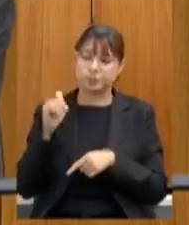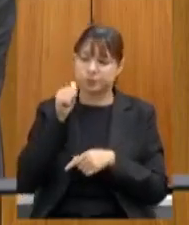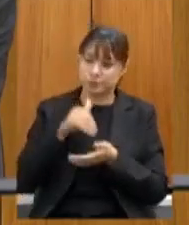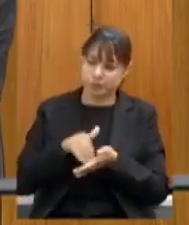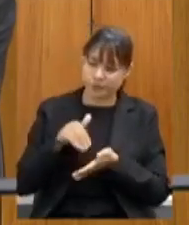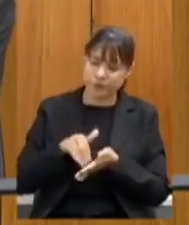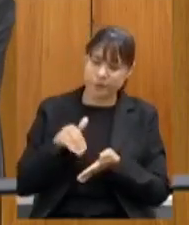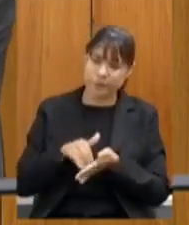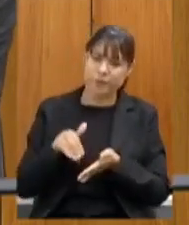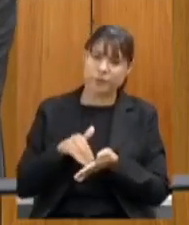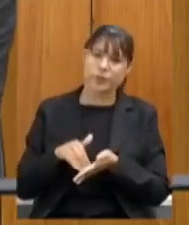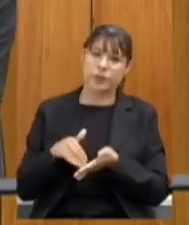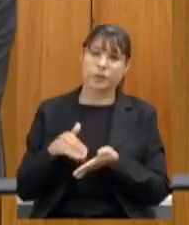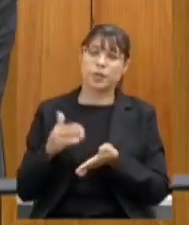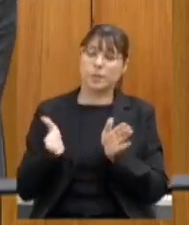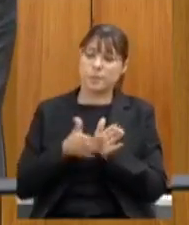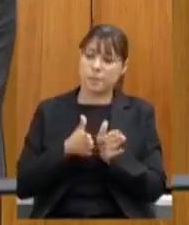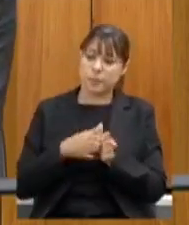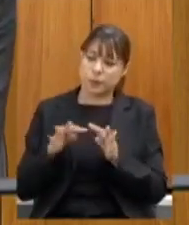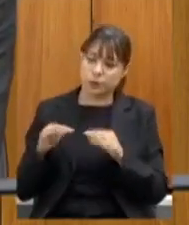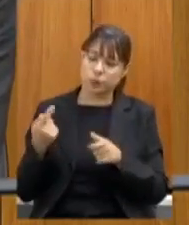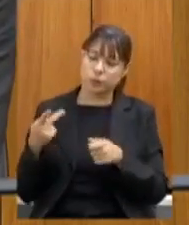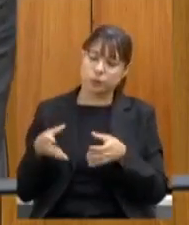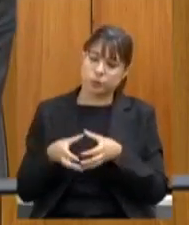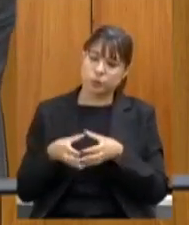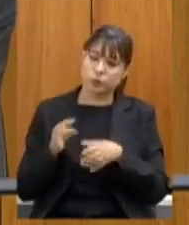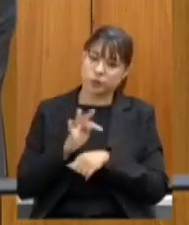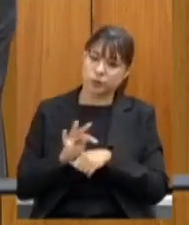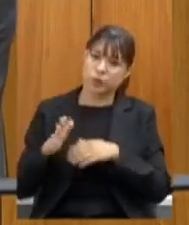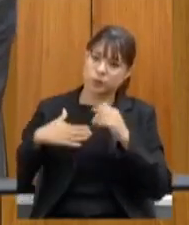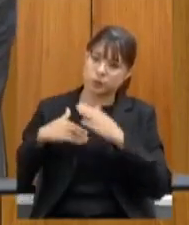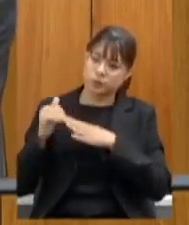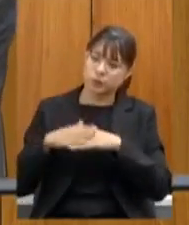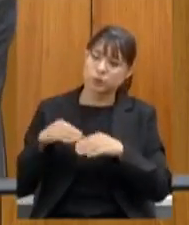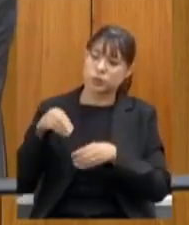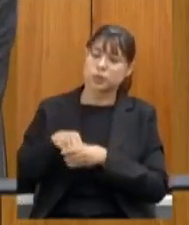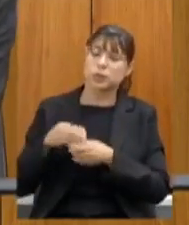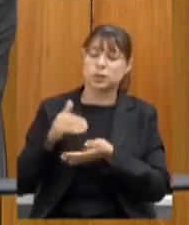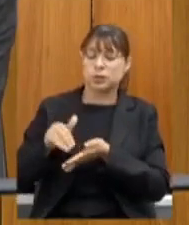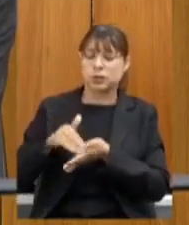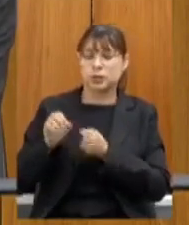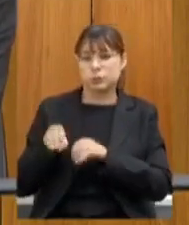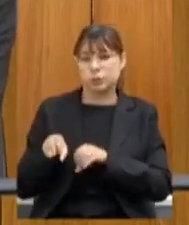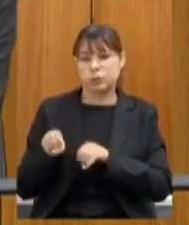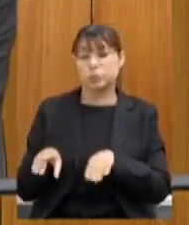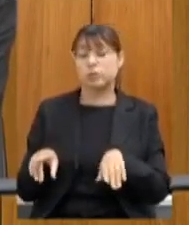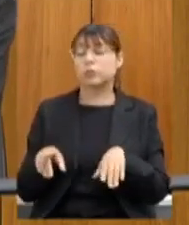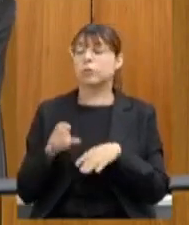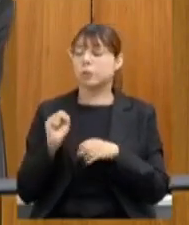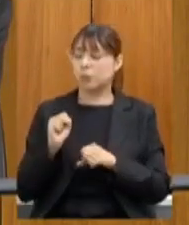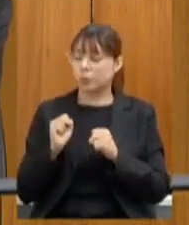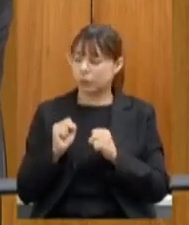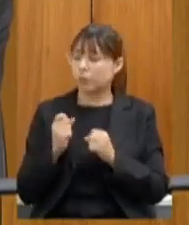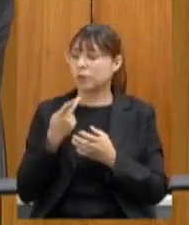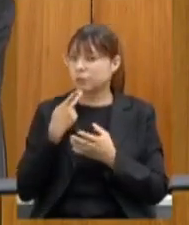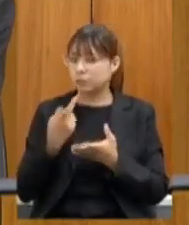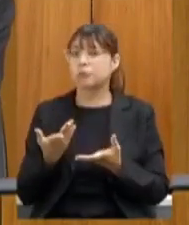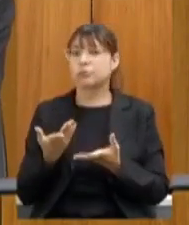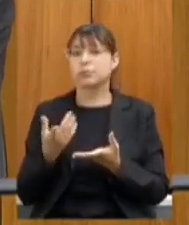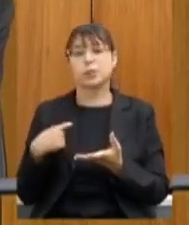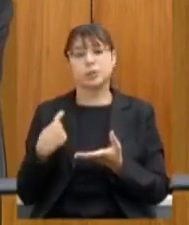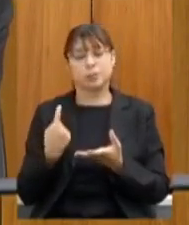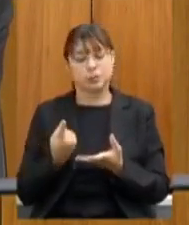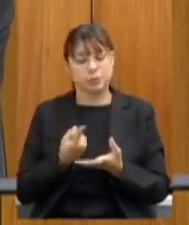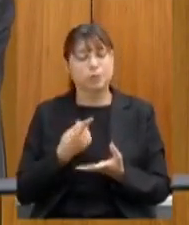leve aí esse parabéns para toda a equipe técnica aí da secretaria de educação e pode dizer que a gente está muito